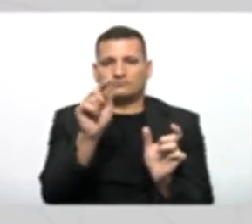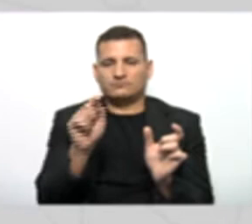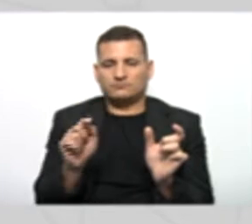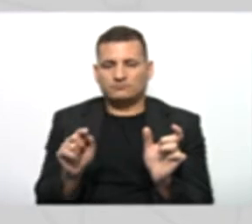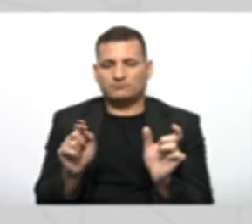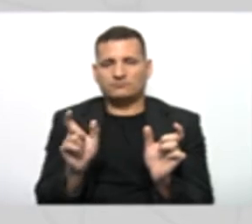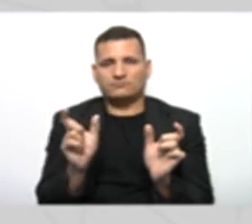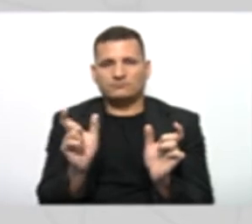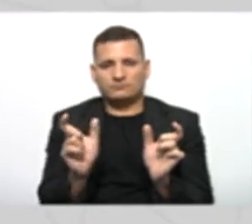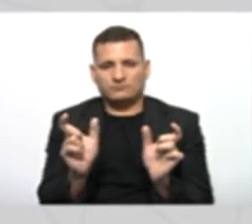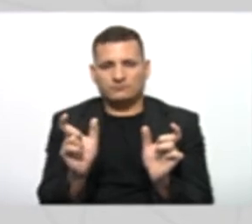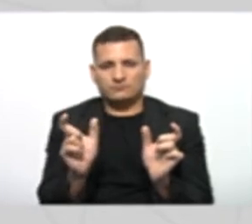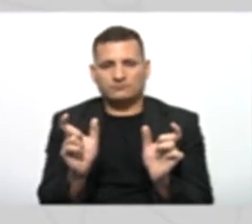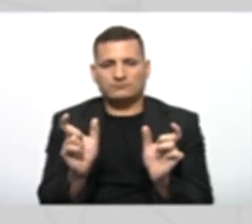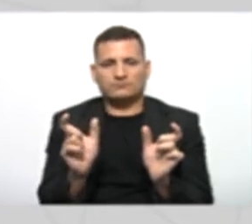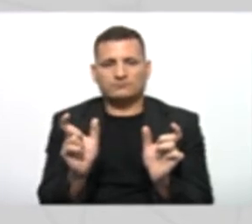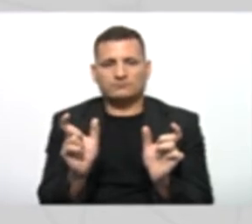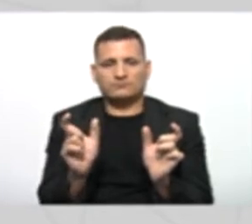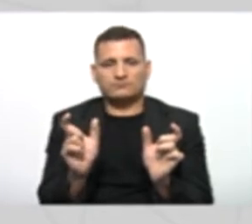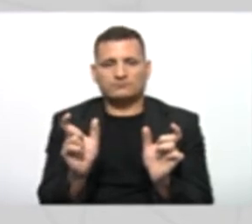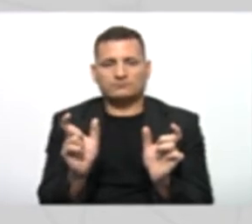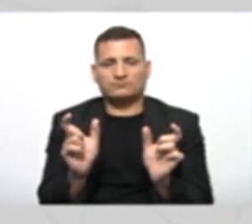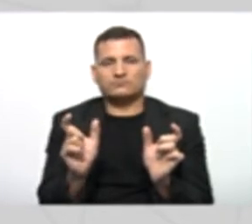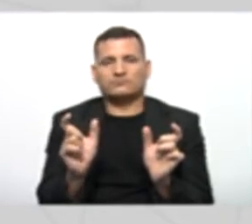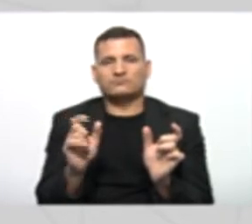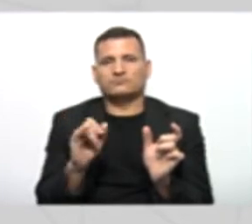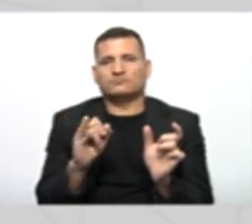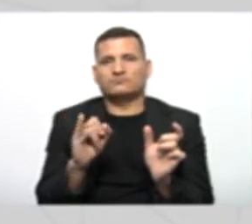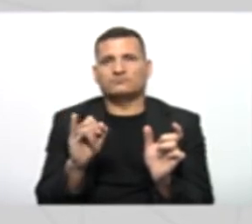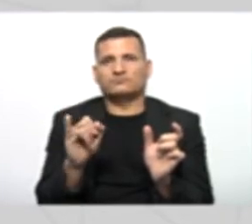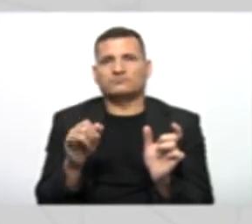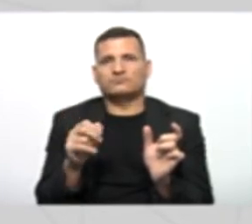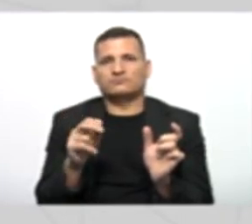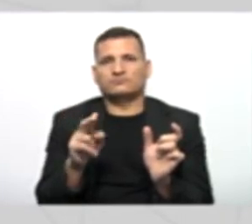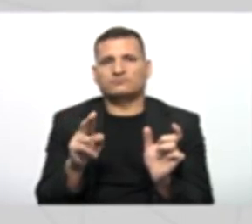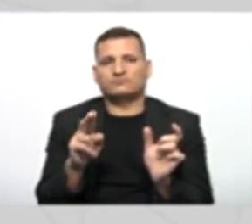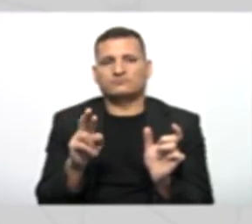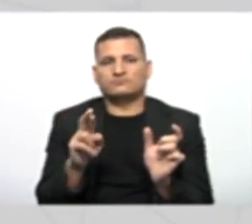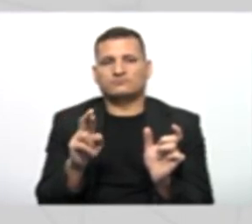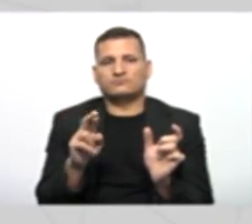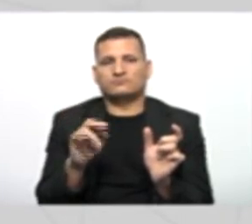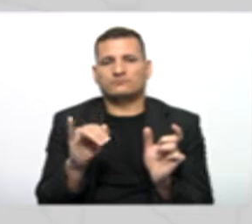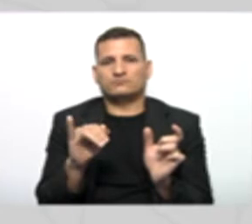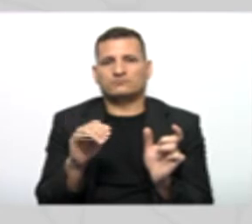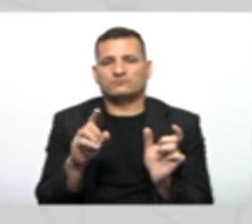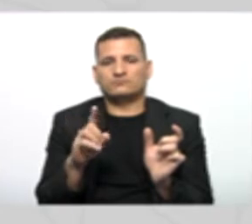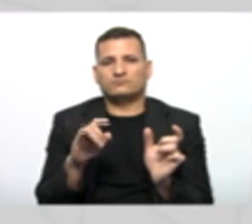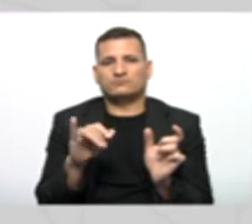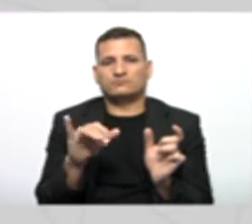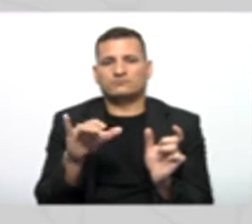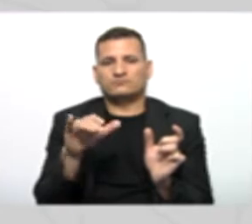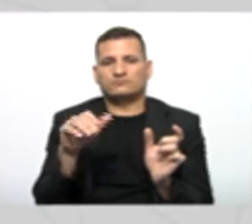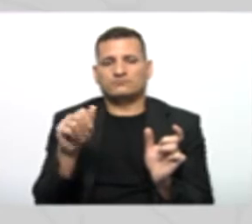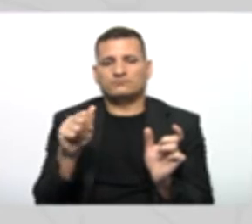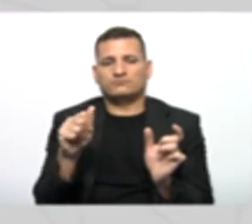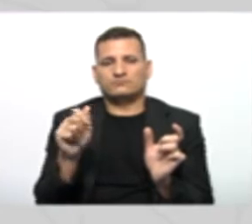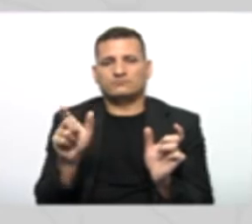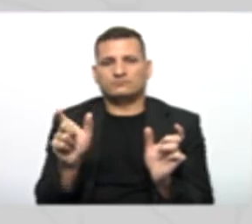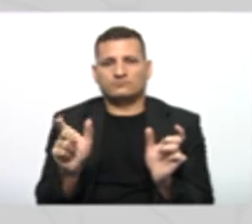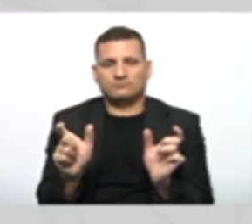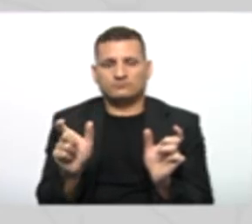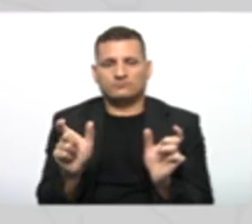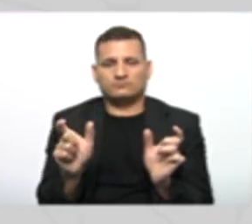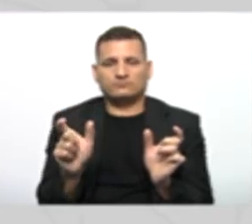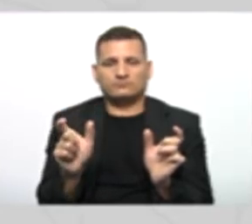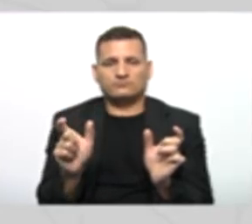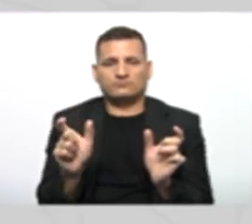pessoa jurídica. Correto? Então,